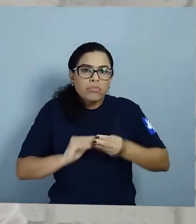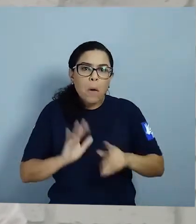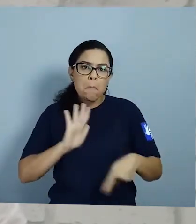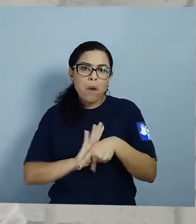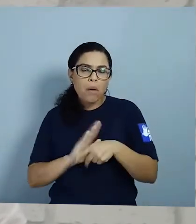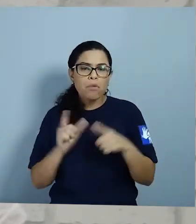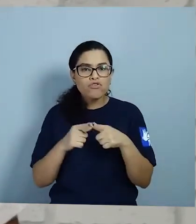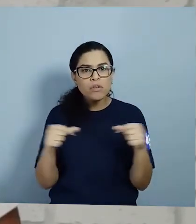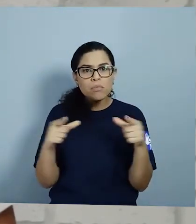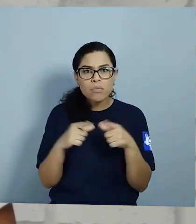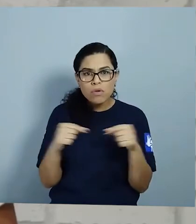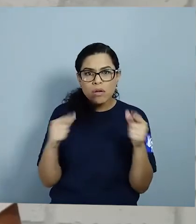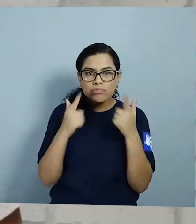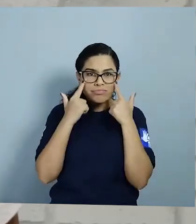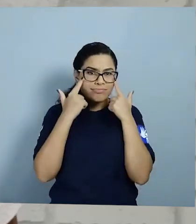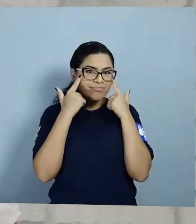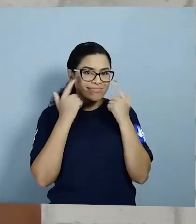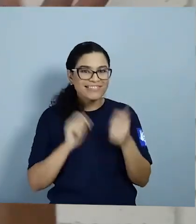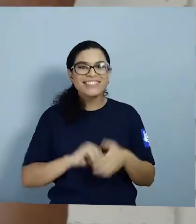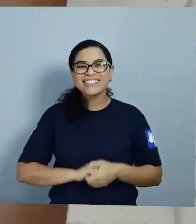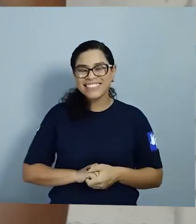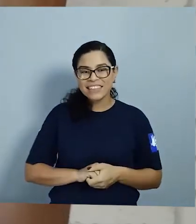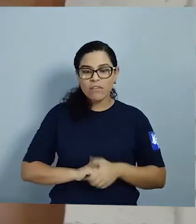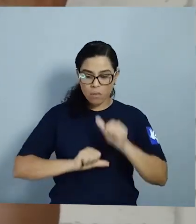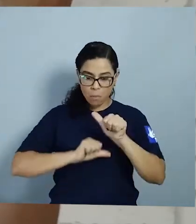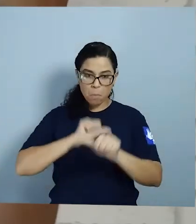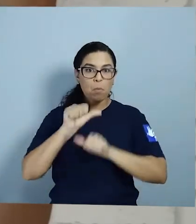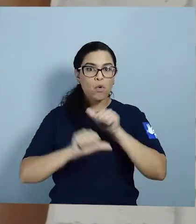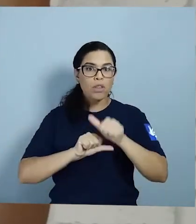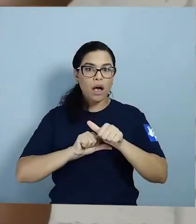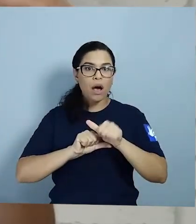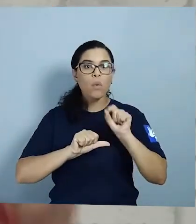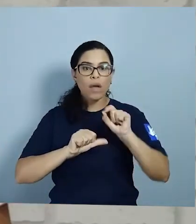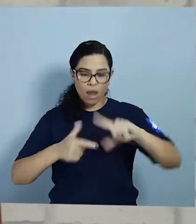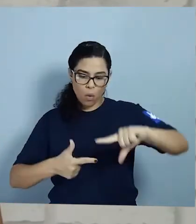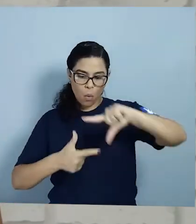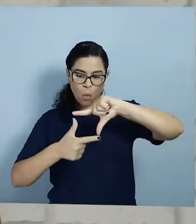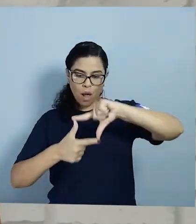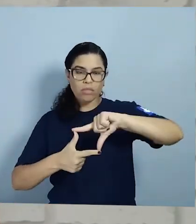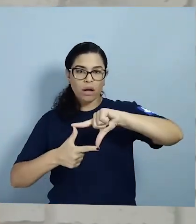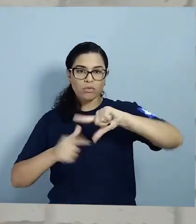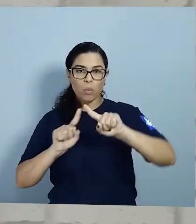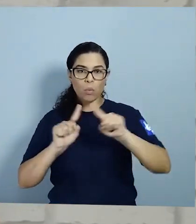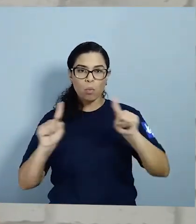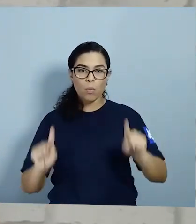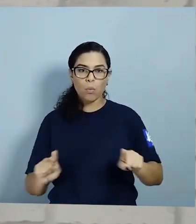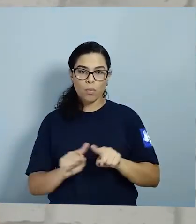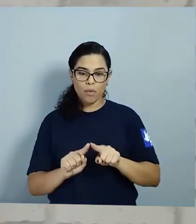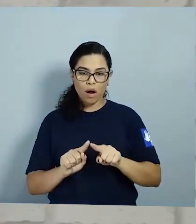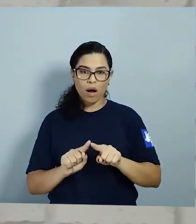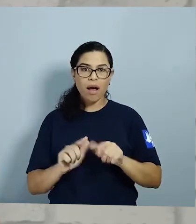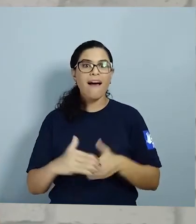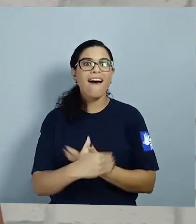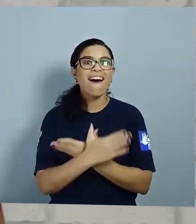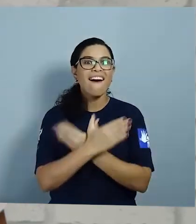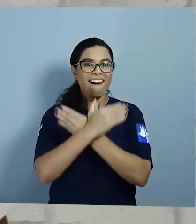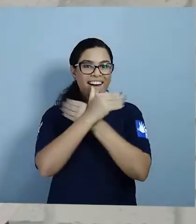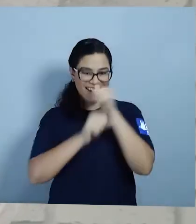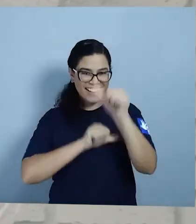sabem o que é origami? Origami é a arte japonesa de dobrar papéis Vamos transformar um quadrado, sabe em que?